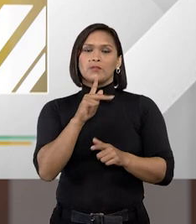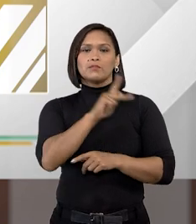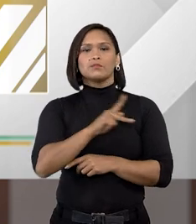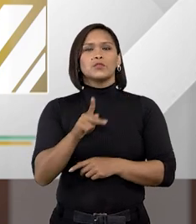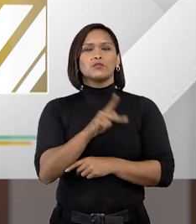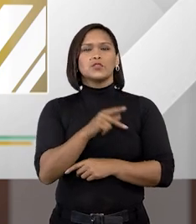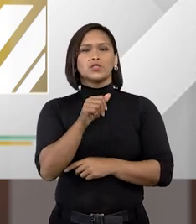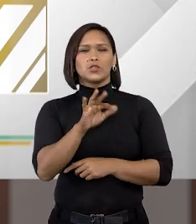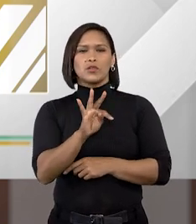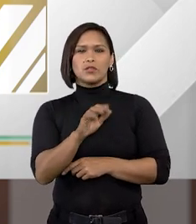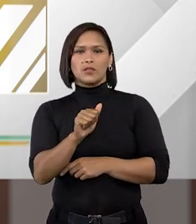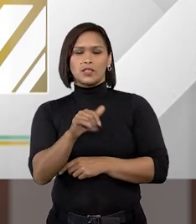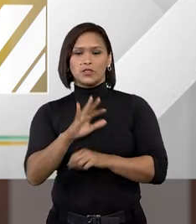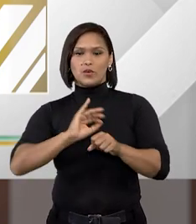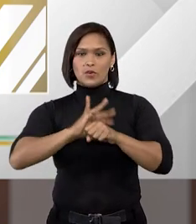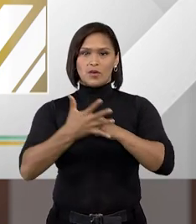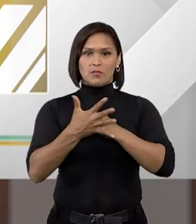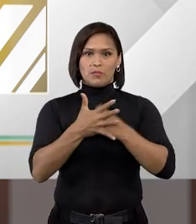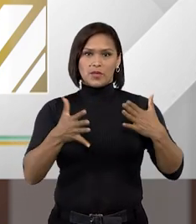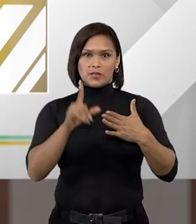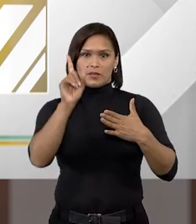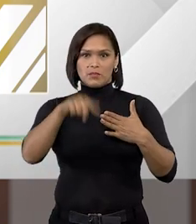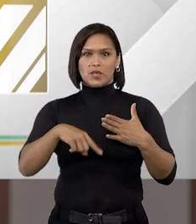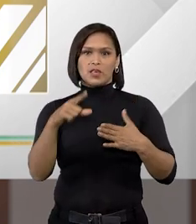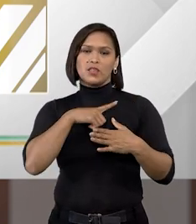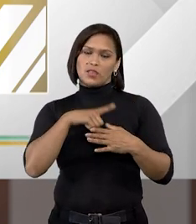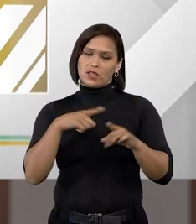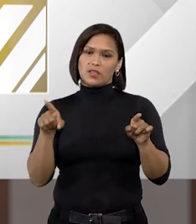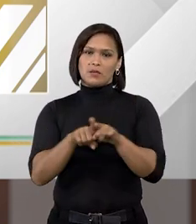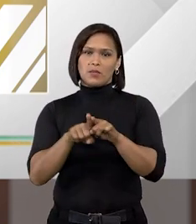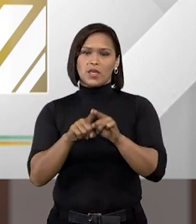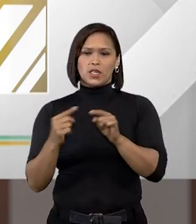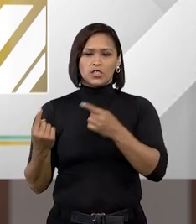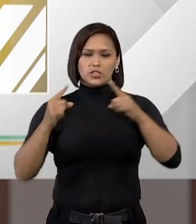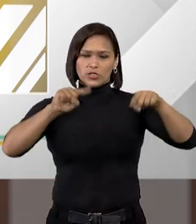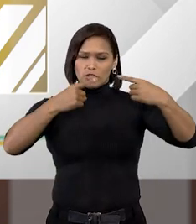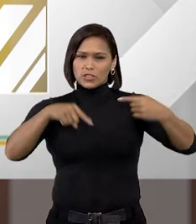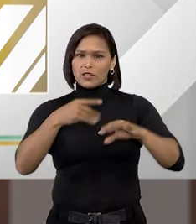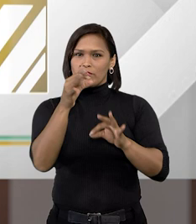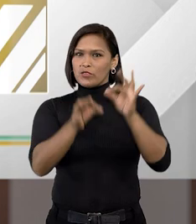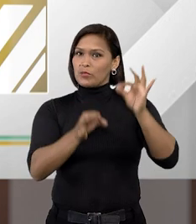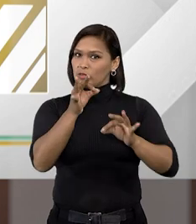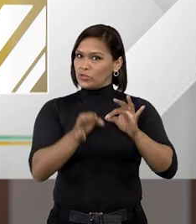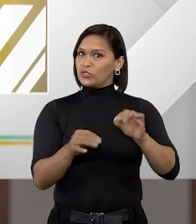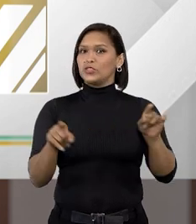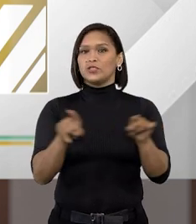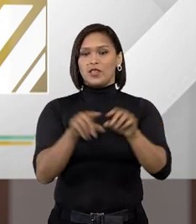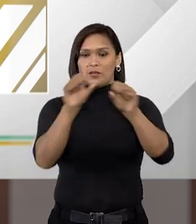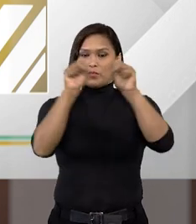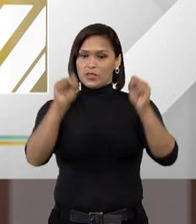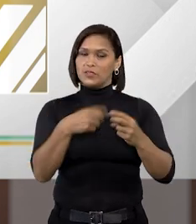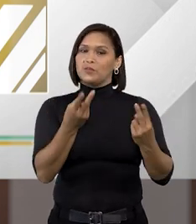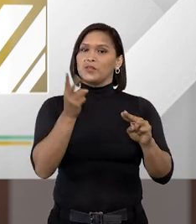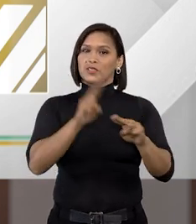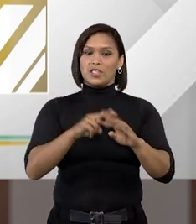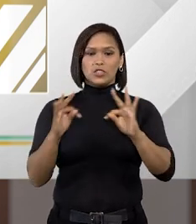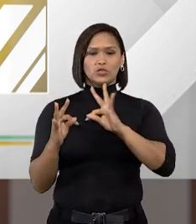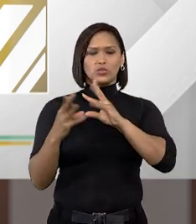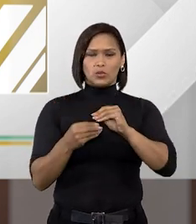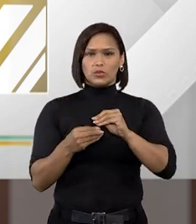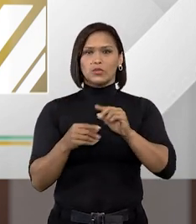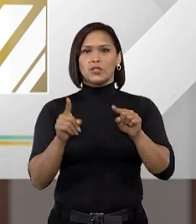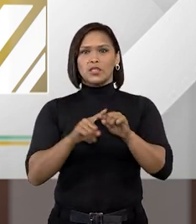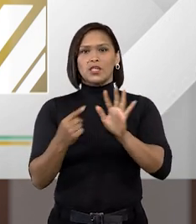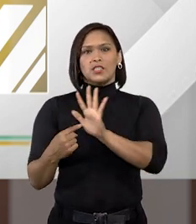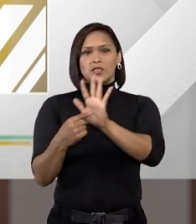professor Thalisson a pandemia da Covid-19 também trouxe desafios para o judiciário e para o sistema carcerário como um todo